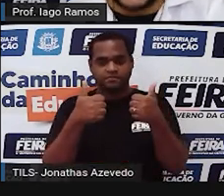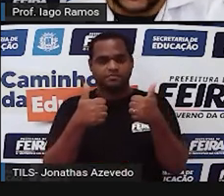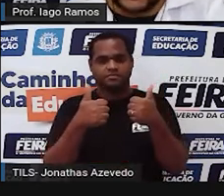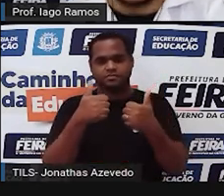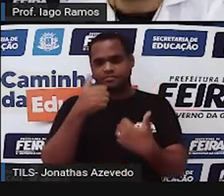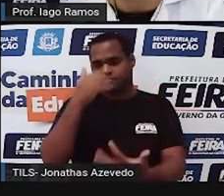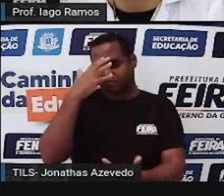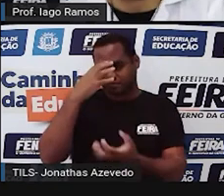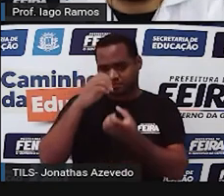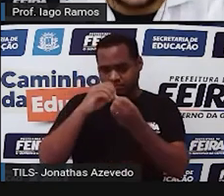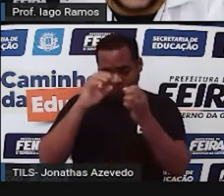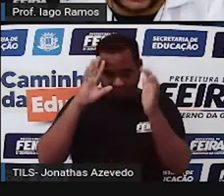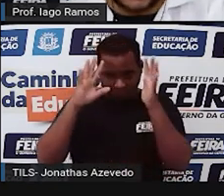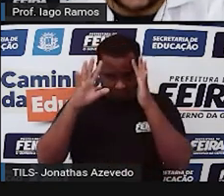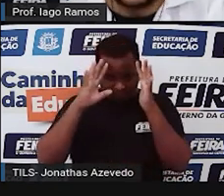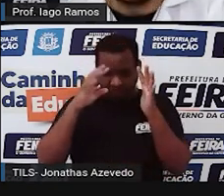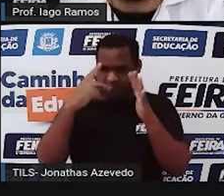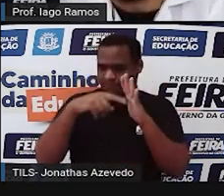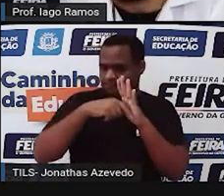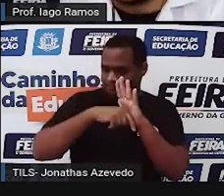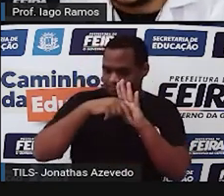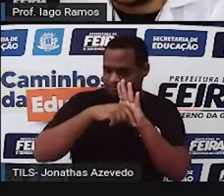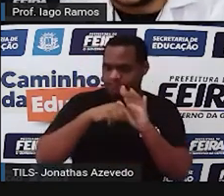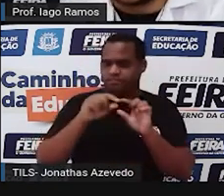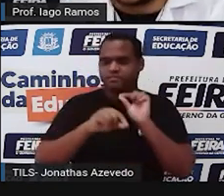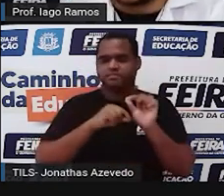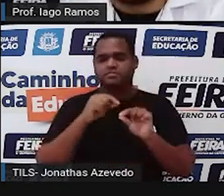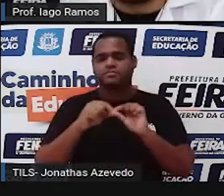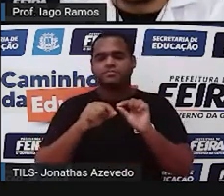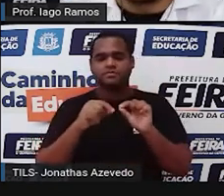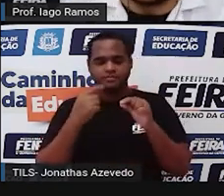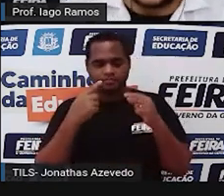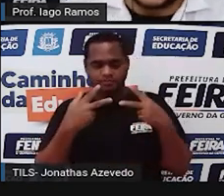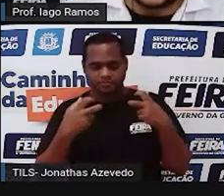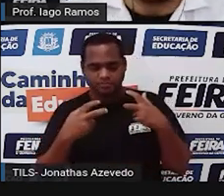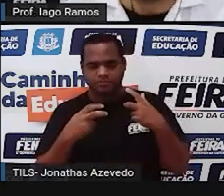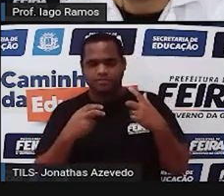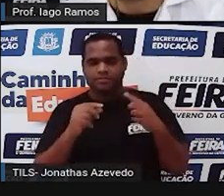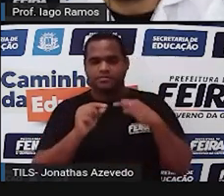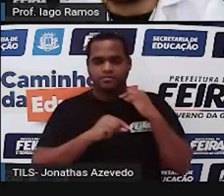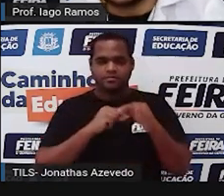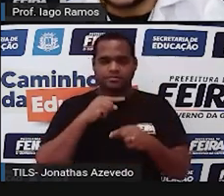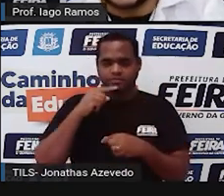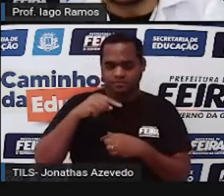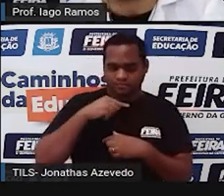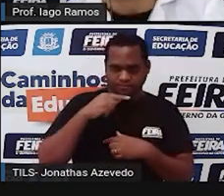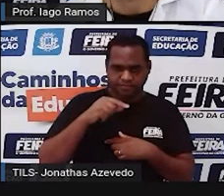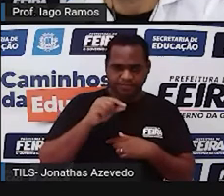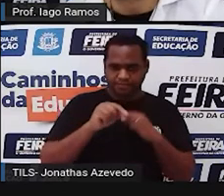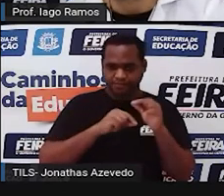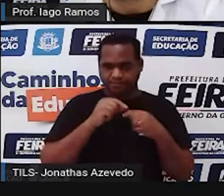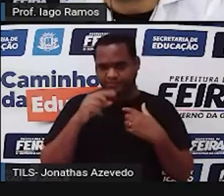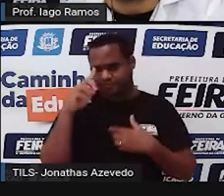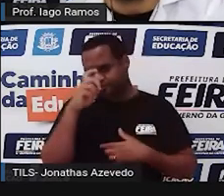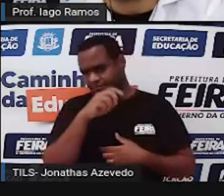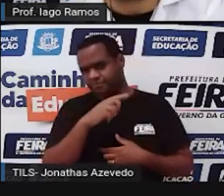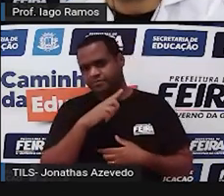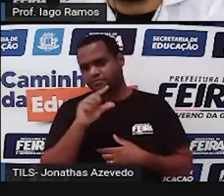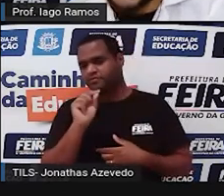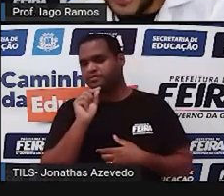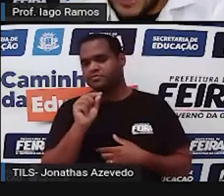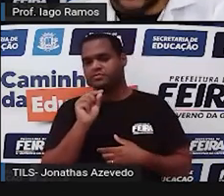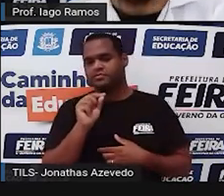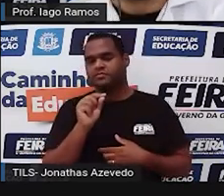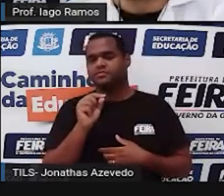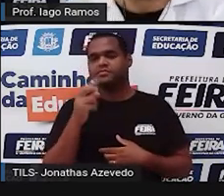refletiu, se avaliou, percebeu onde é que tem mais dúvidas, onde é que tem menos dúvidas. A gente chama